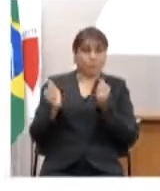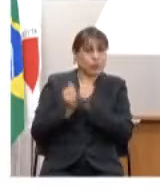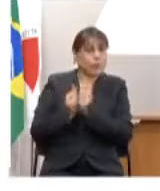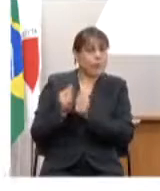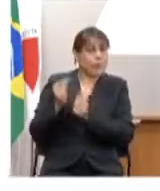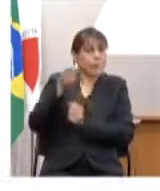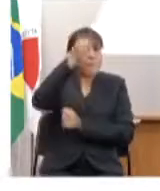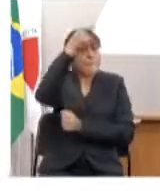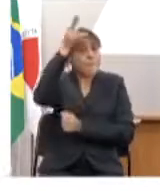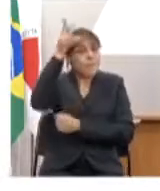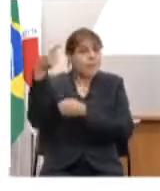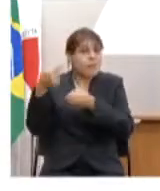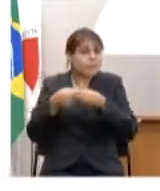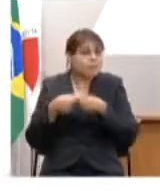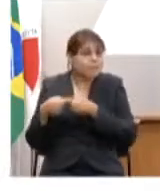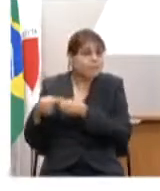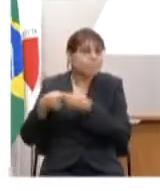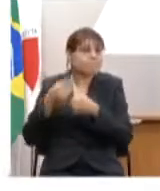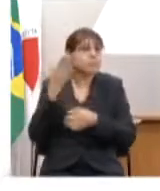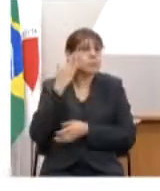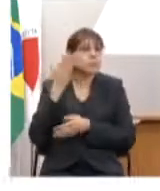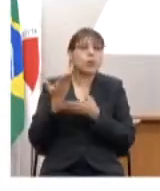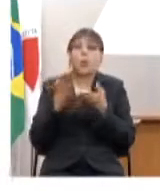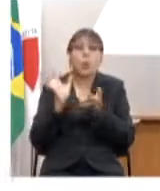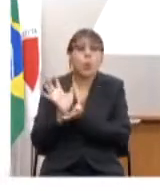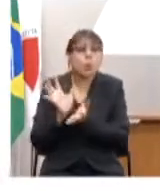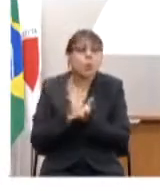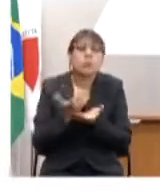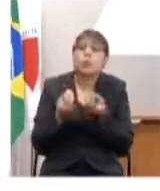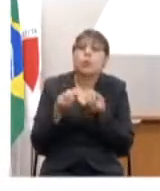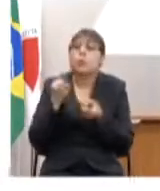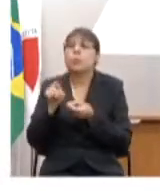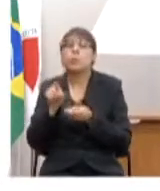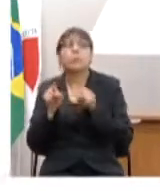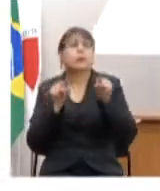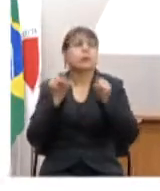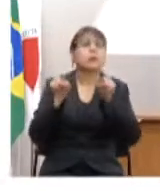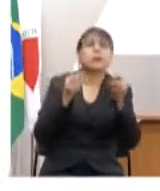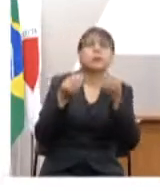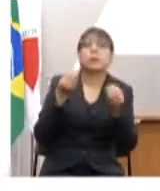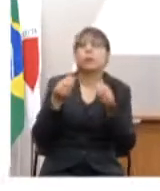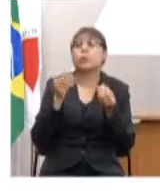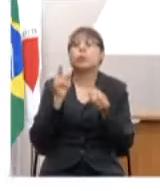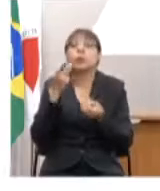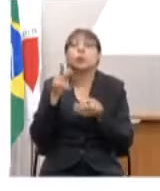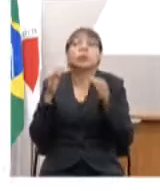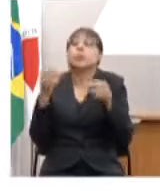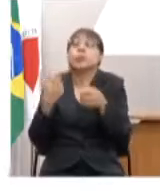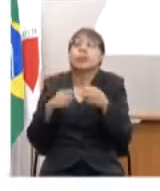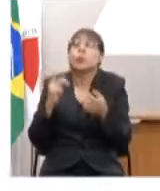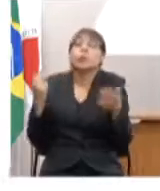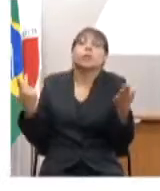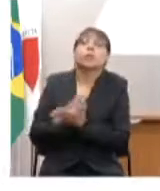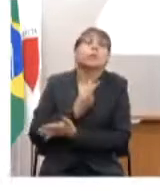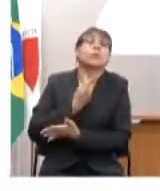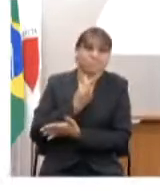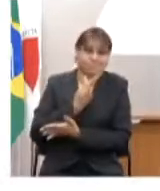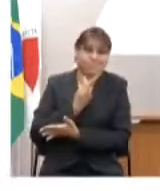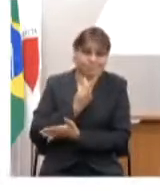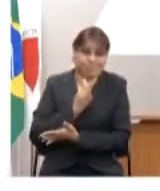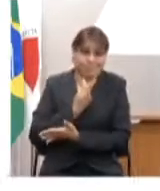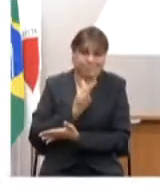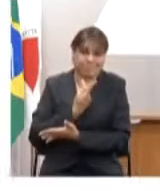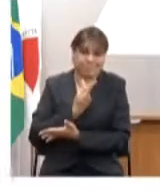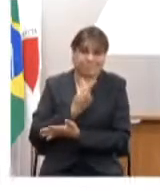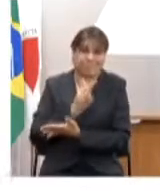avaliando a situação de uma forma efetivamente focada na sua cidade na realidade epidêmica da